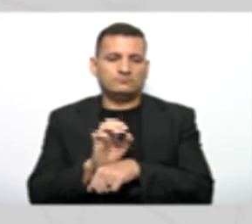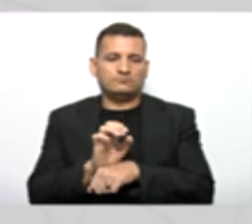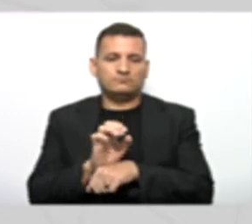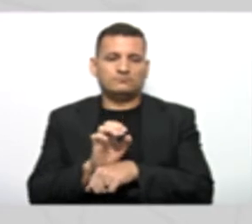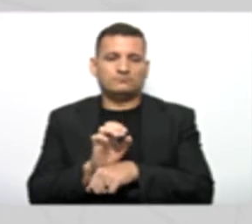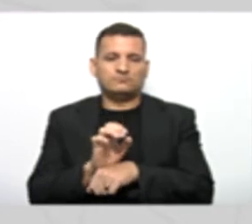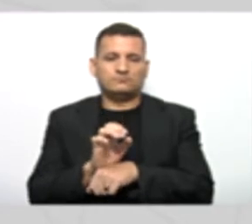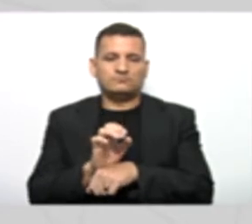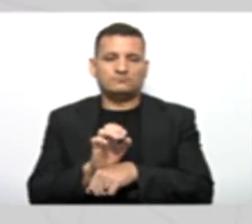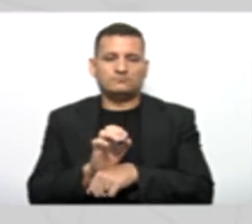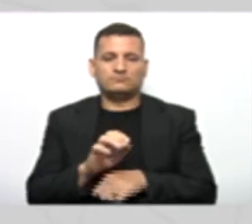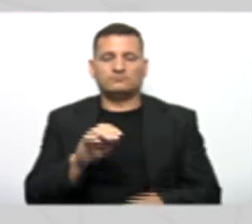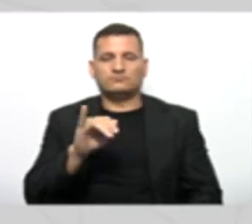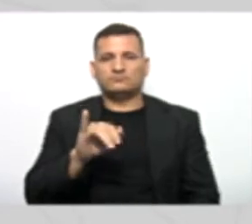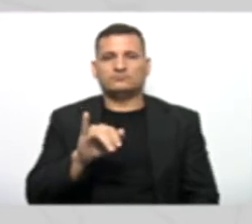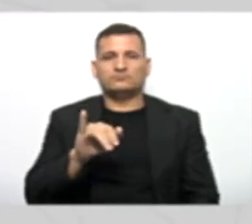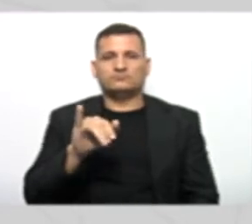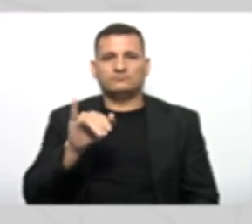Estadual